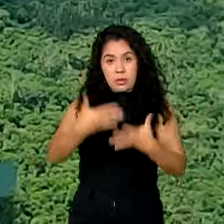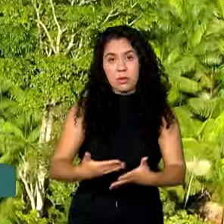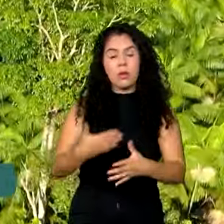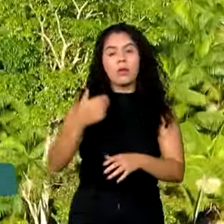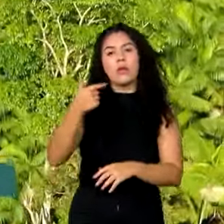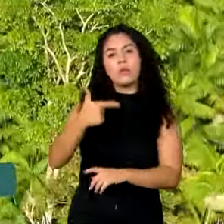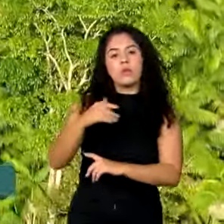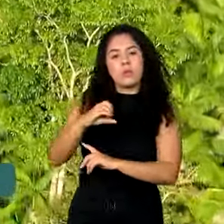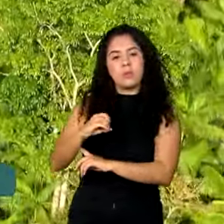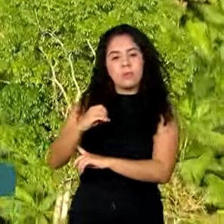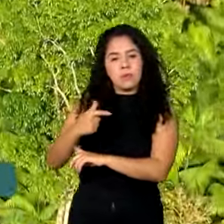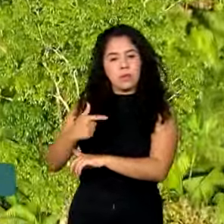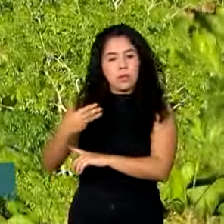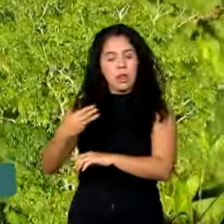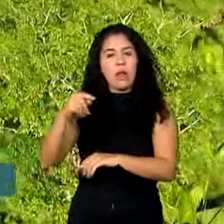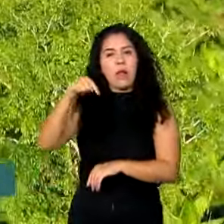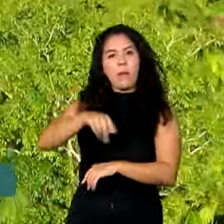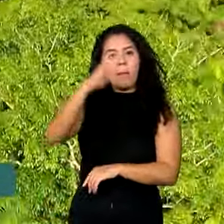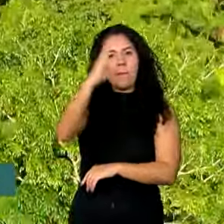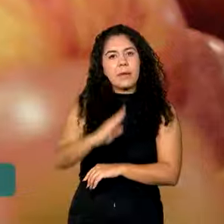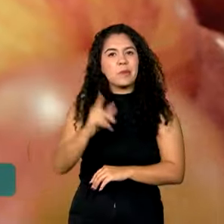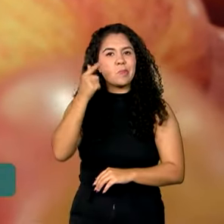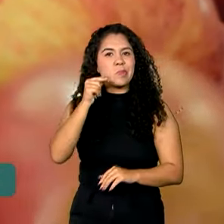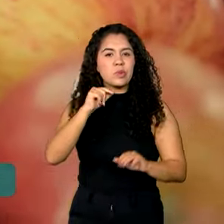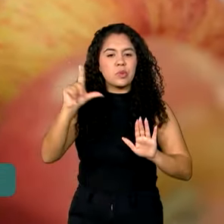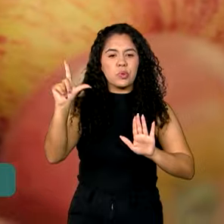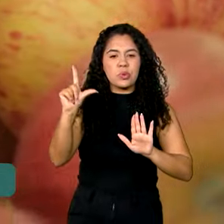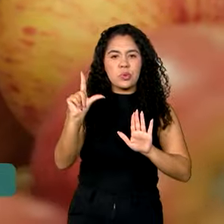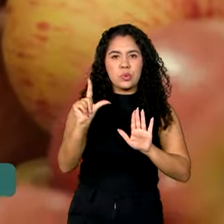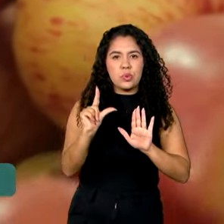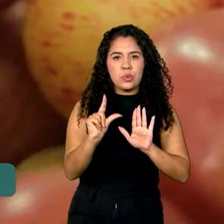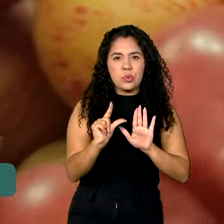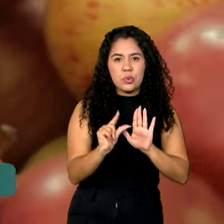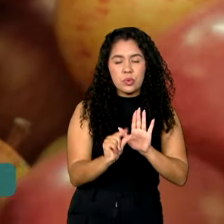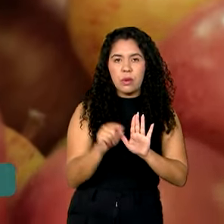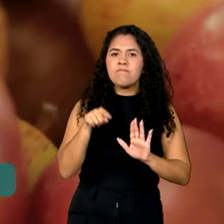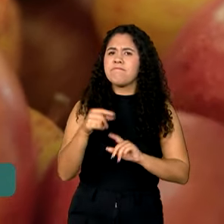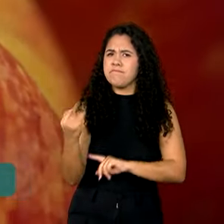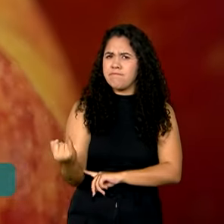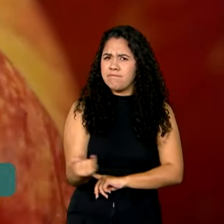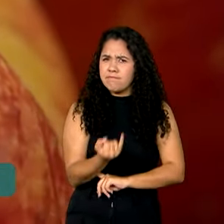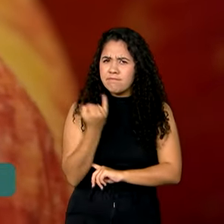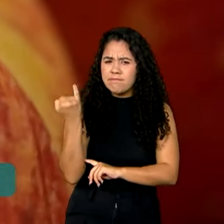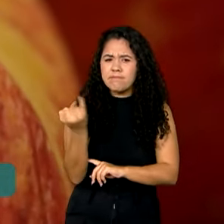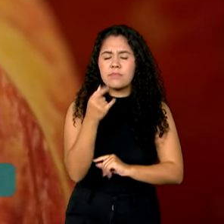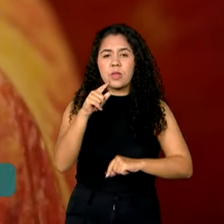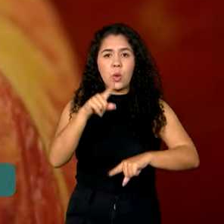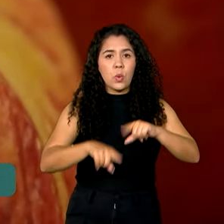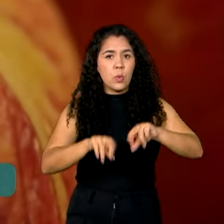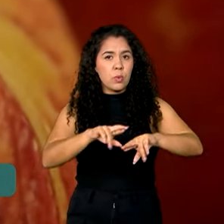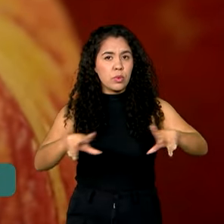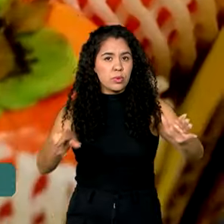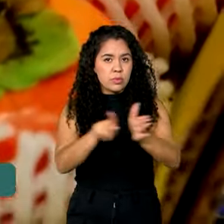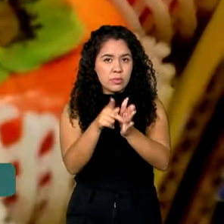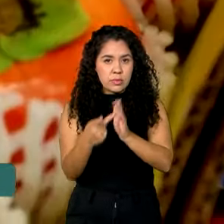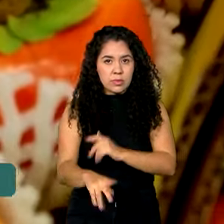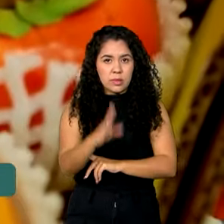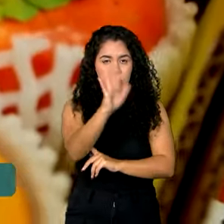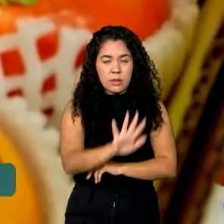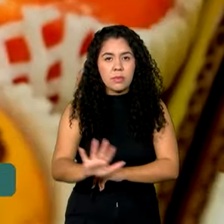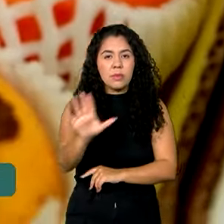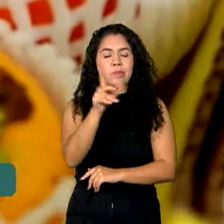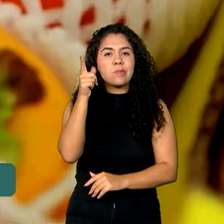pela metade em comparação com o ano anterior, condição que foi fundamental para que os produtos nacionais conquistassem mais